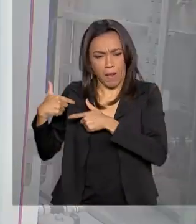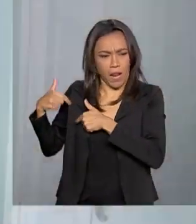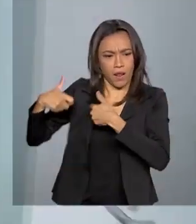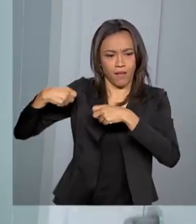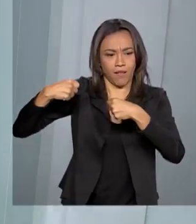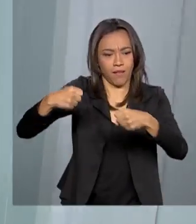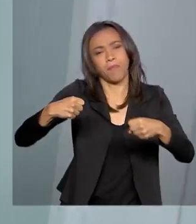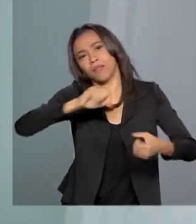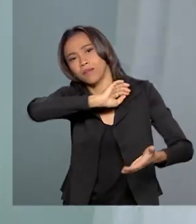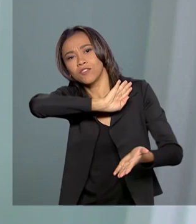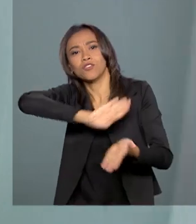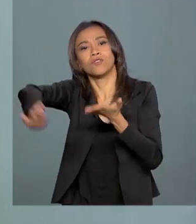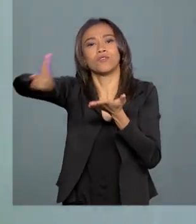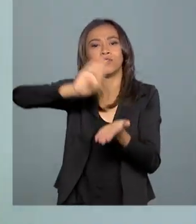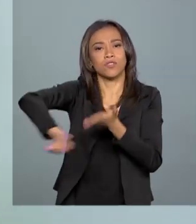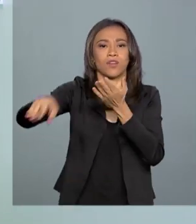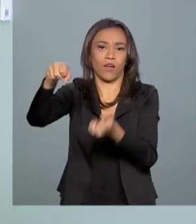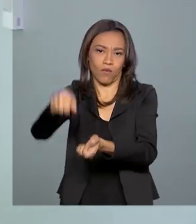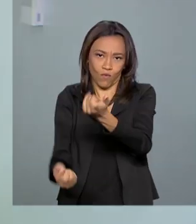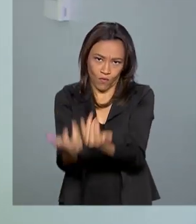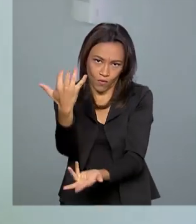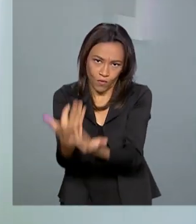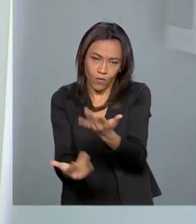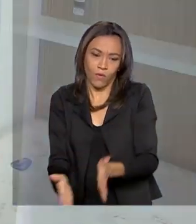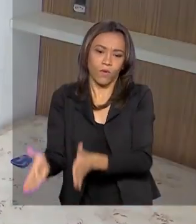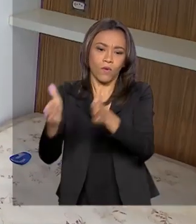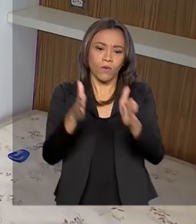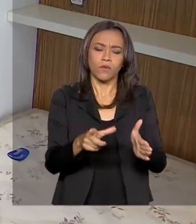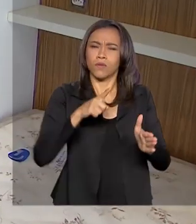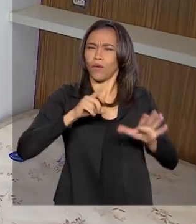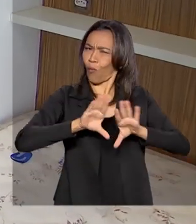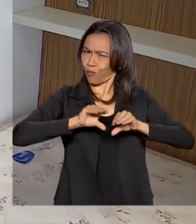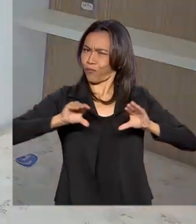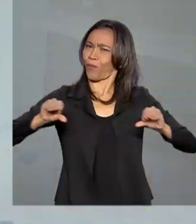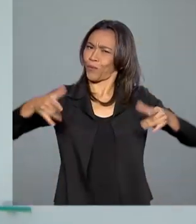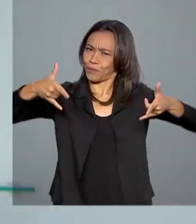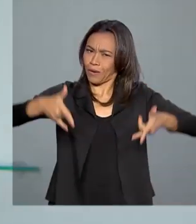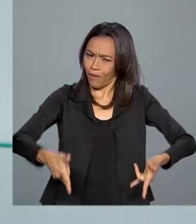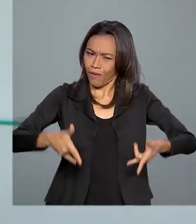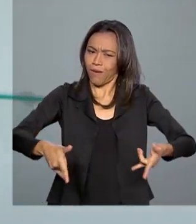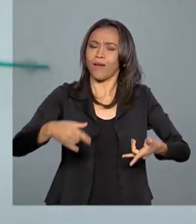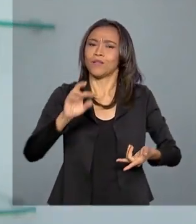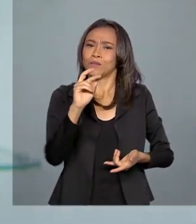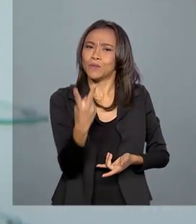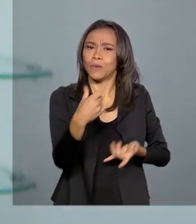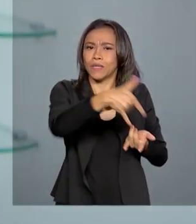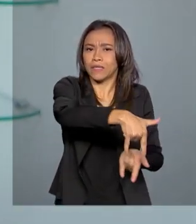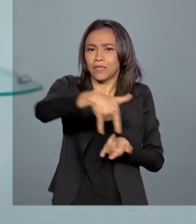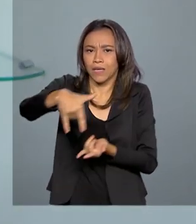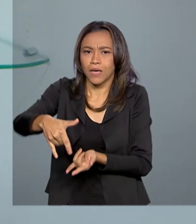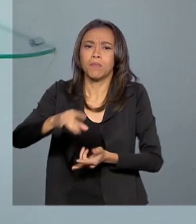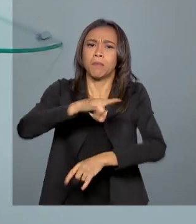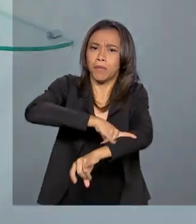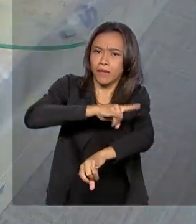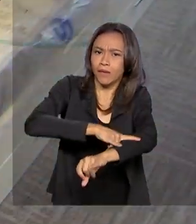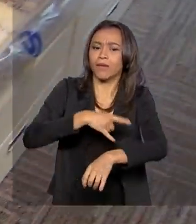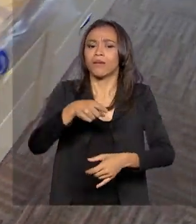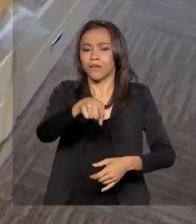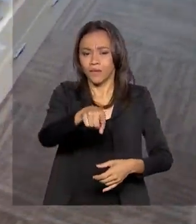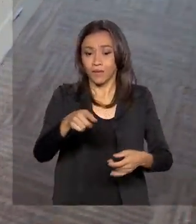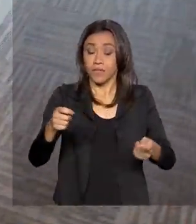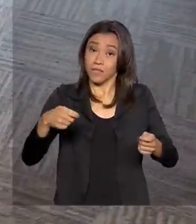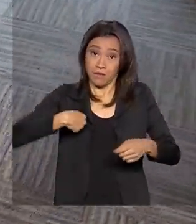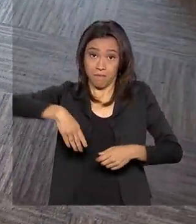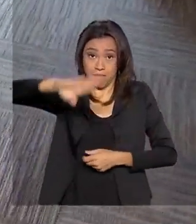recinto. A estação também oferece conforto. Os quartos com duas camas e banheiros, que vão obrigar pesquisadores e